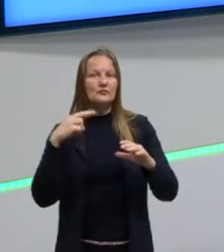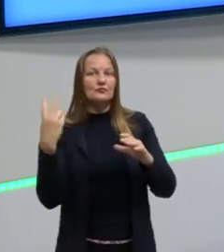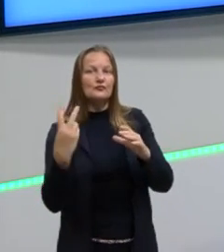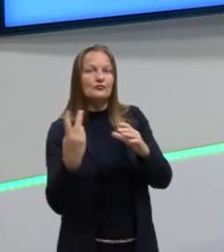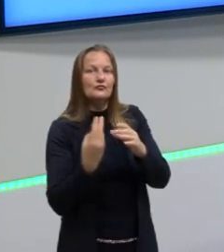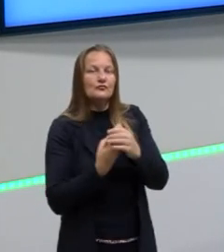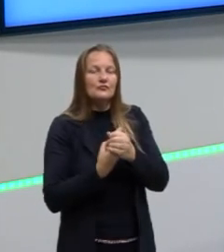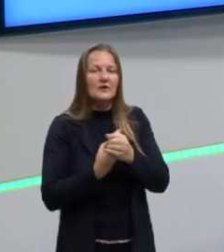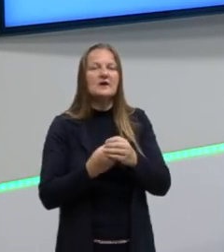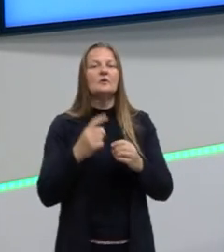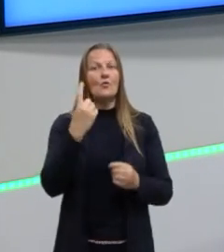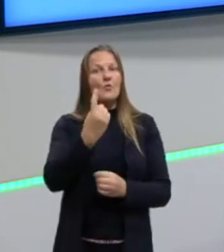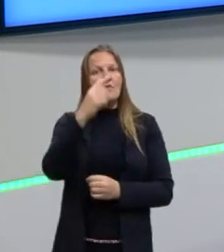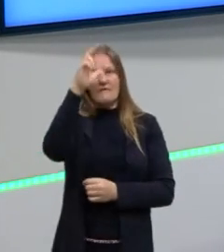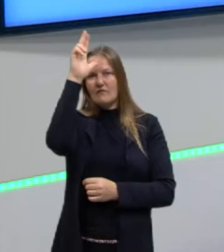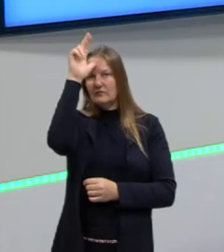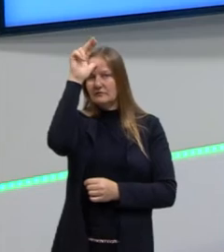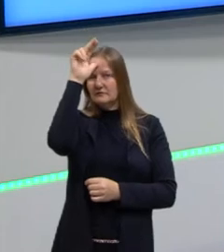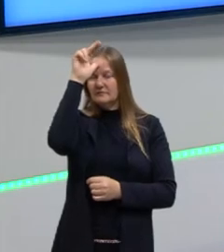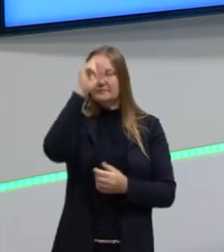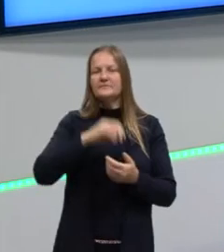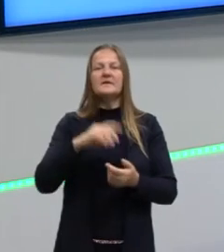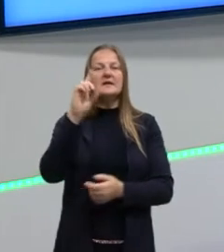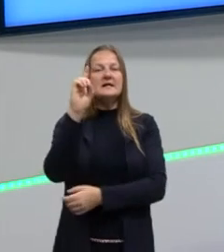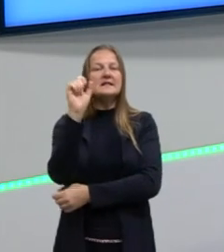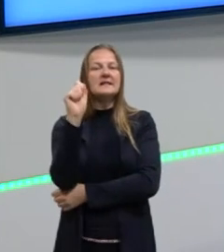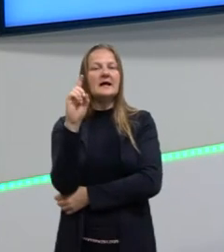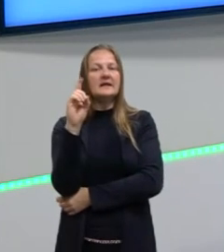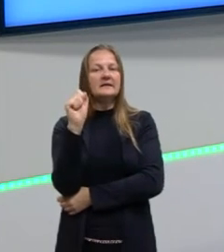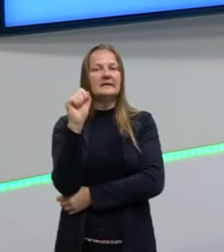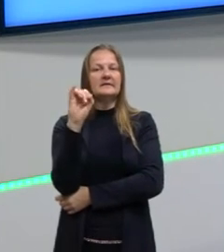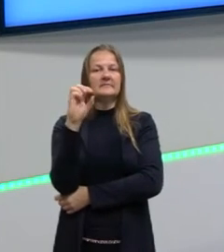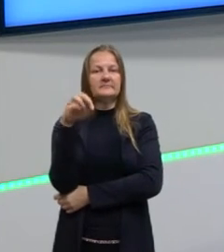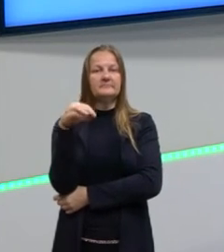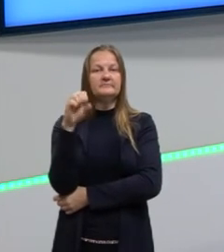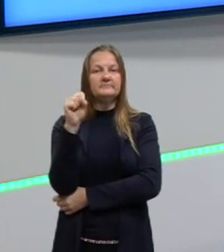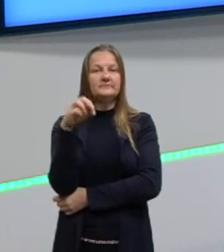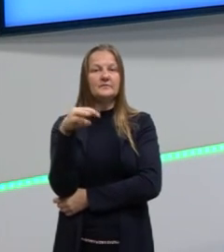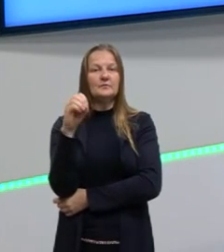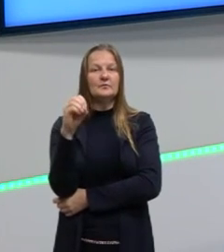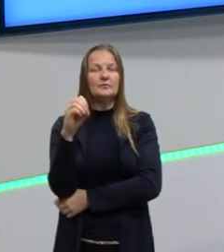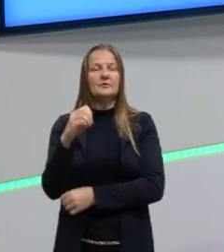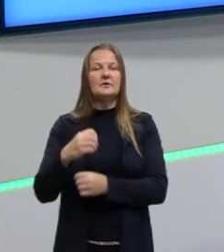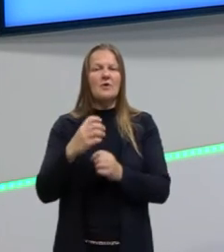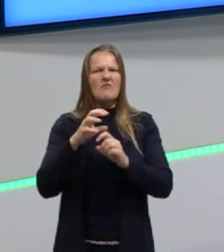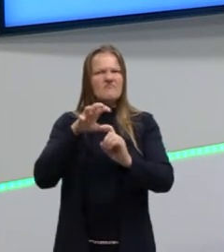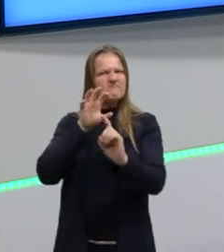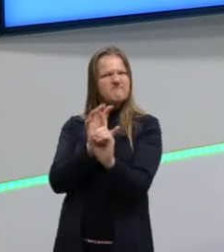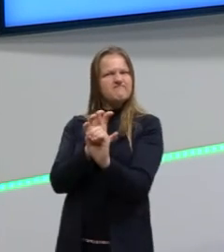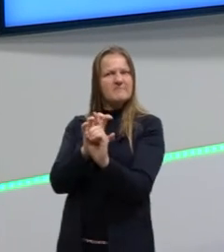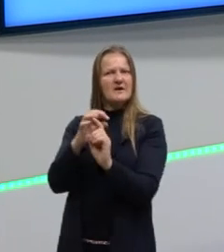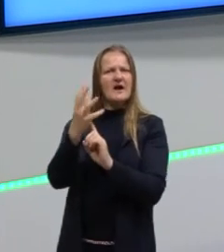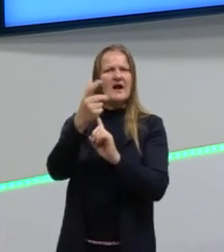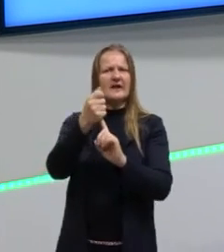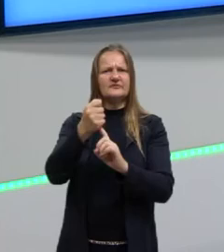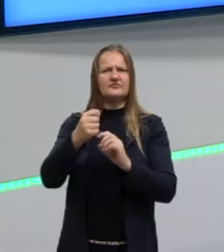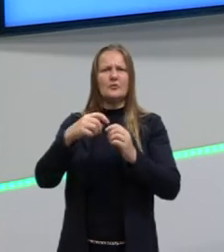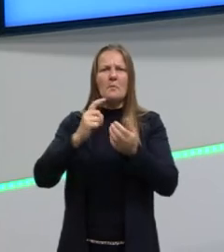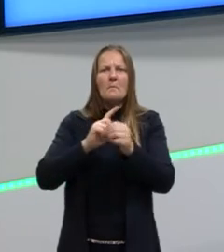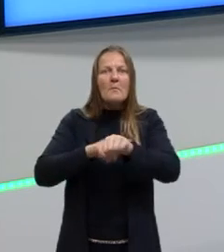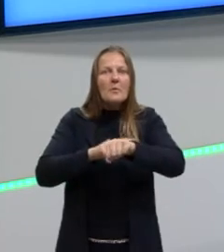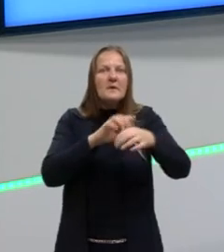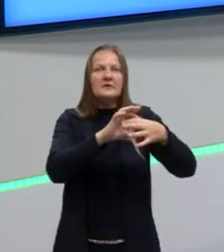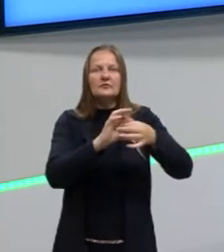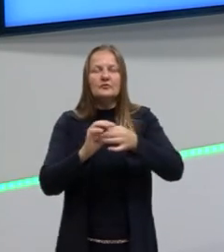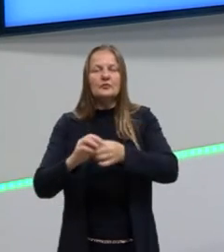nós falamos sobre o dadaísmo, nós vimos que o dadaísmo, ele foi uma anti-arte. Ele foi um momento, depois